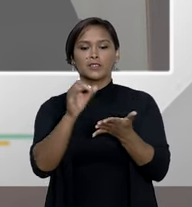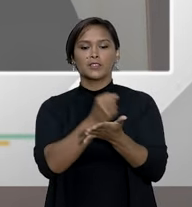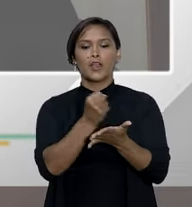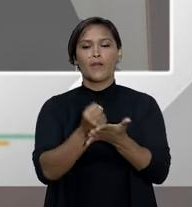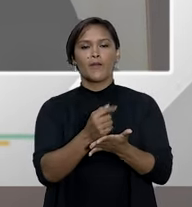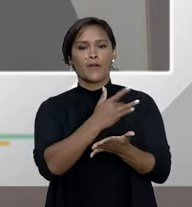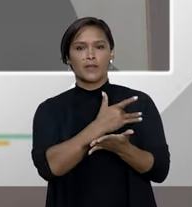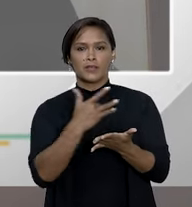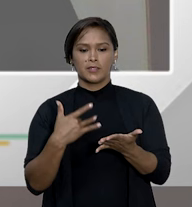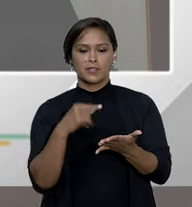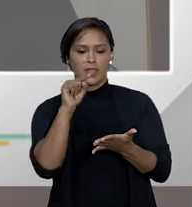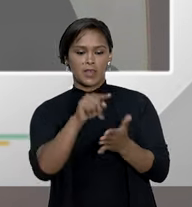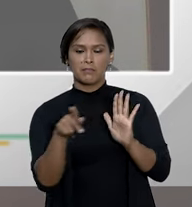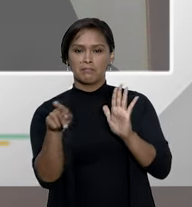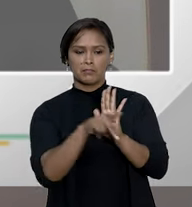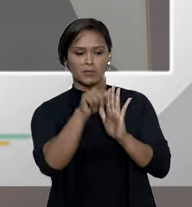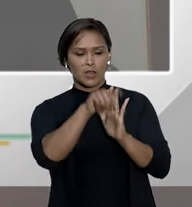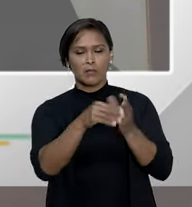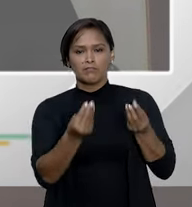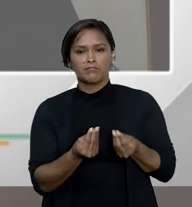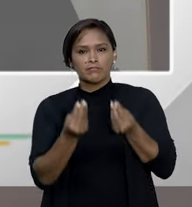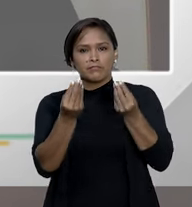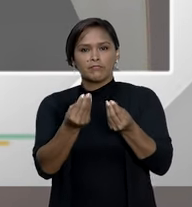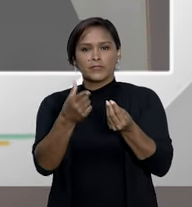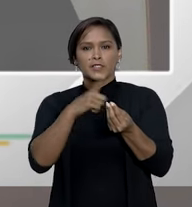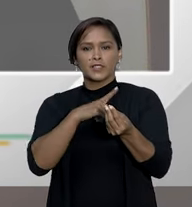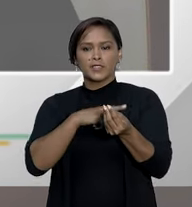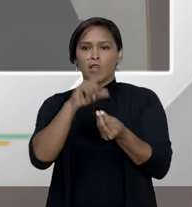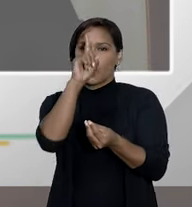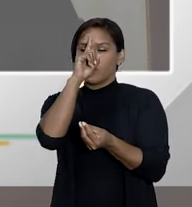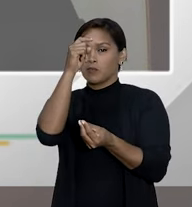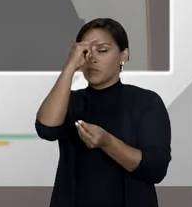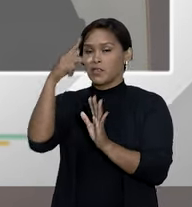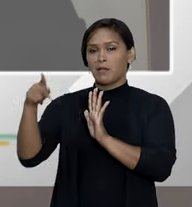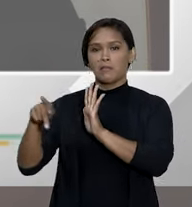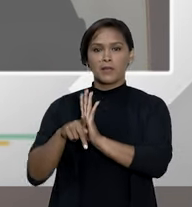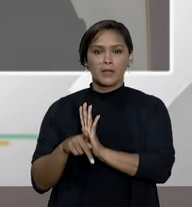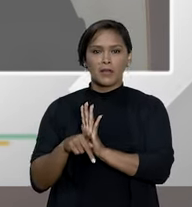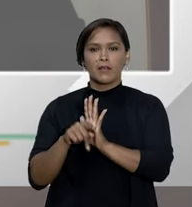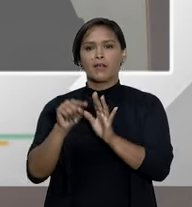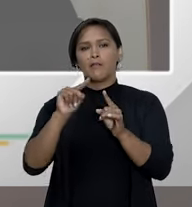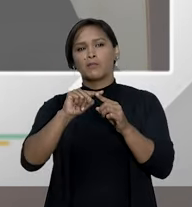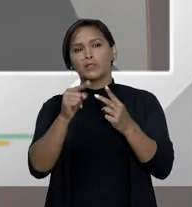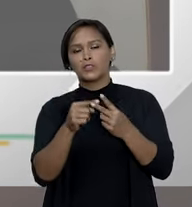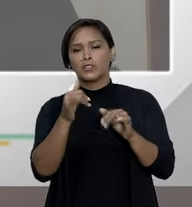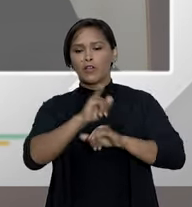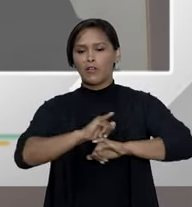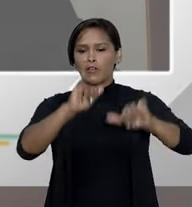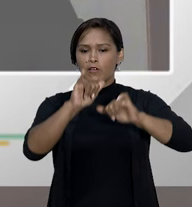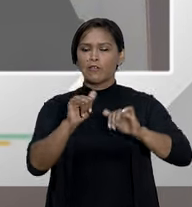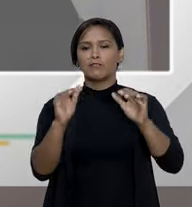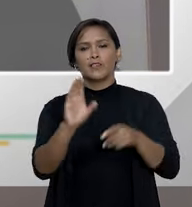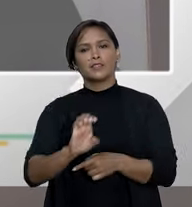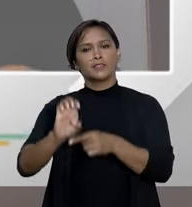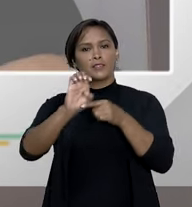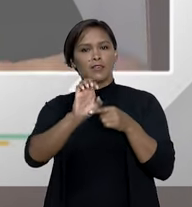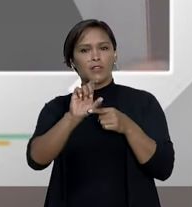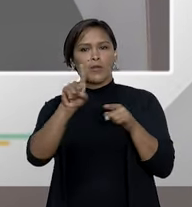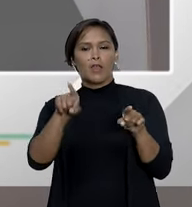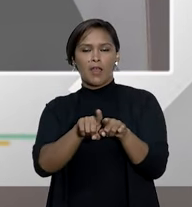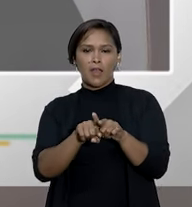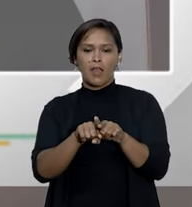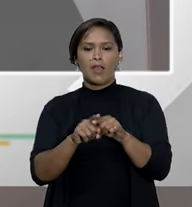esse plano lhe oferece um hospital próprio se lhe oferece cobertura estadual